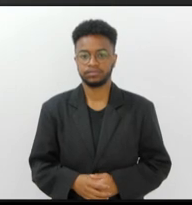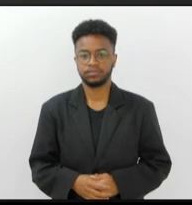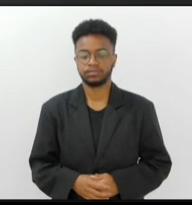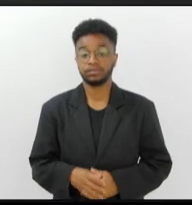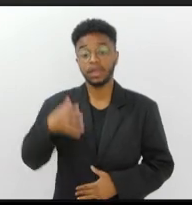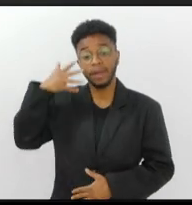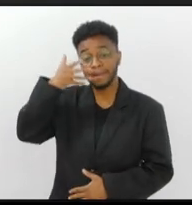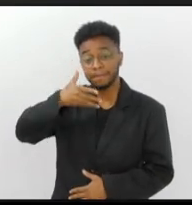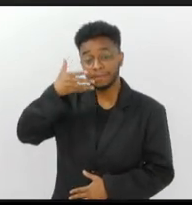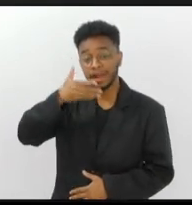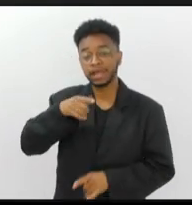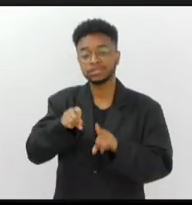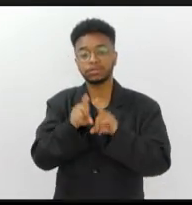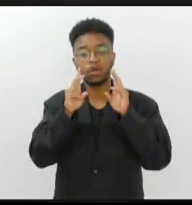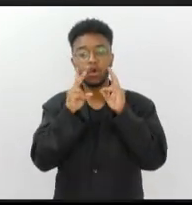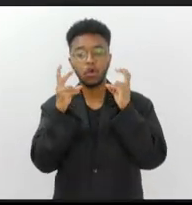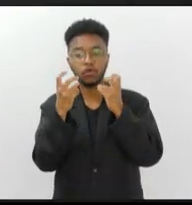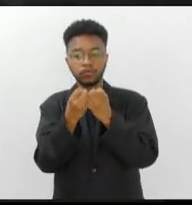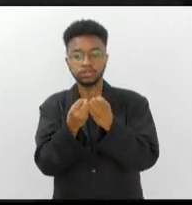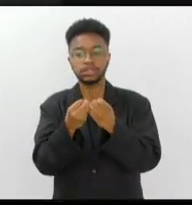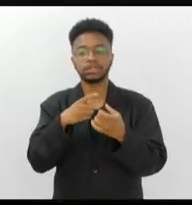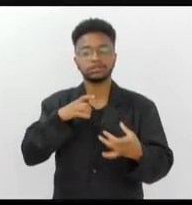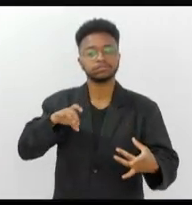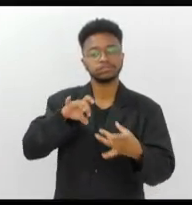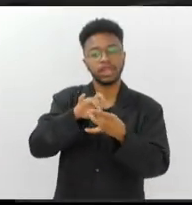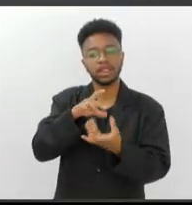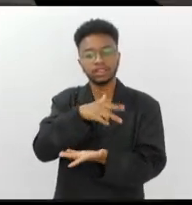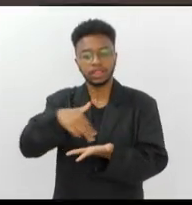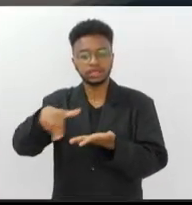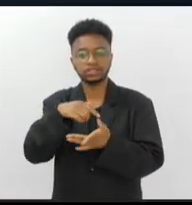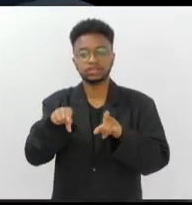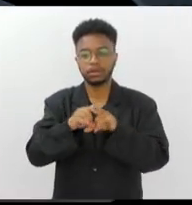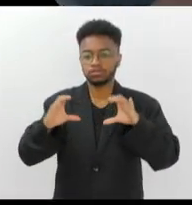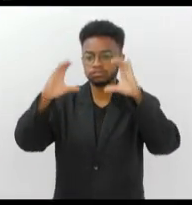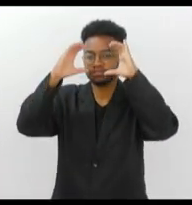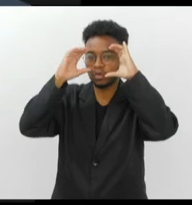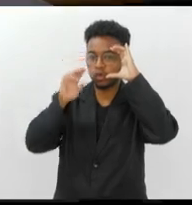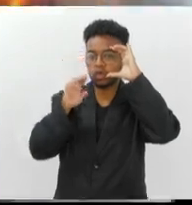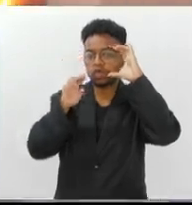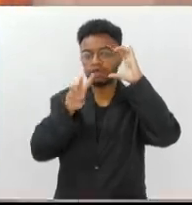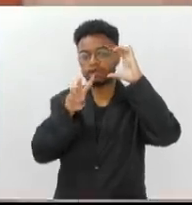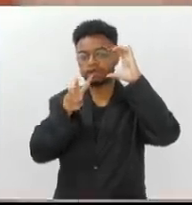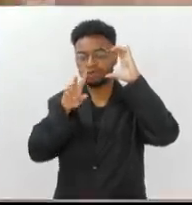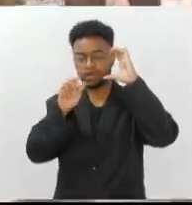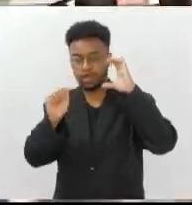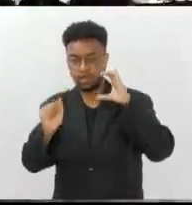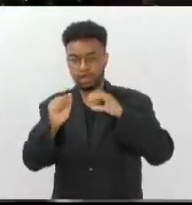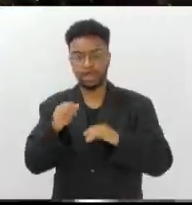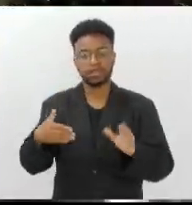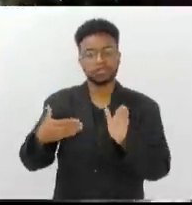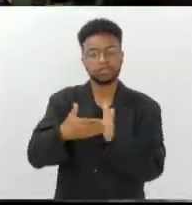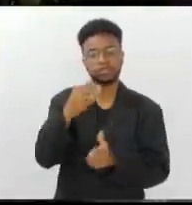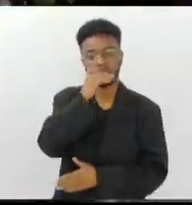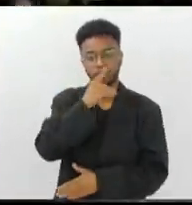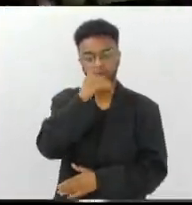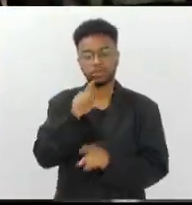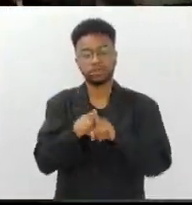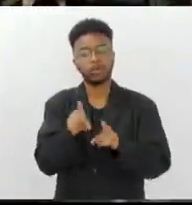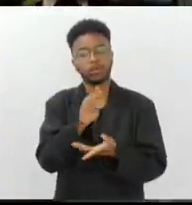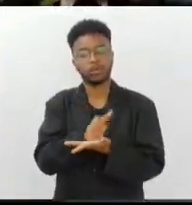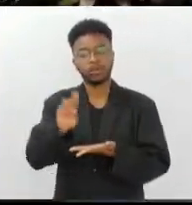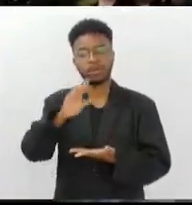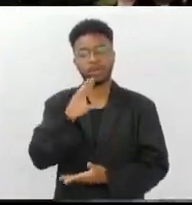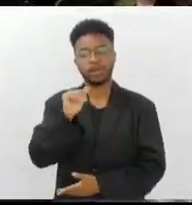Palestras e oficinas unem a dança e a realidade virtual até domingo. E a Universidade